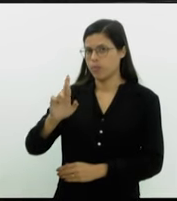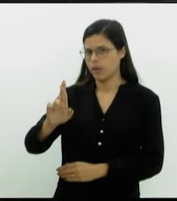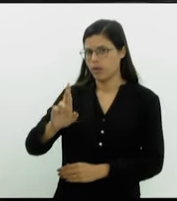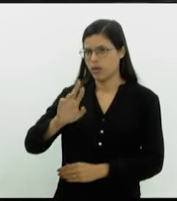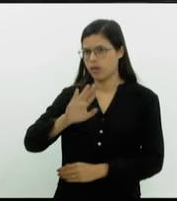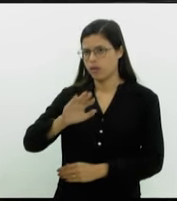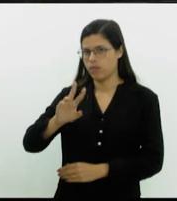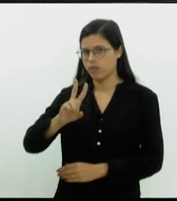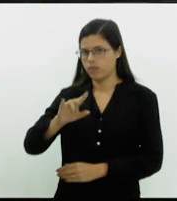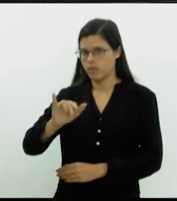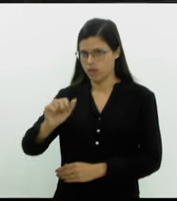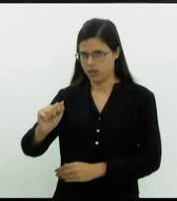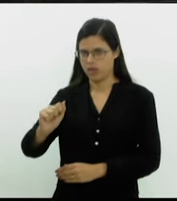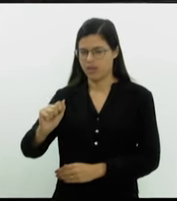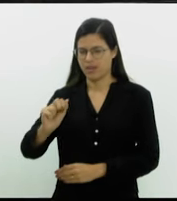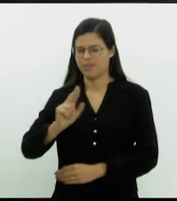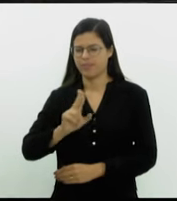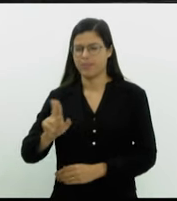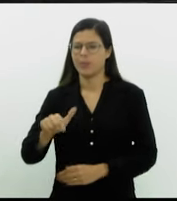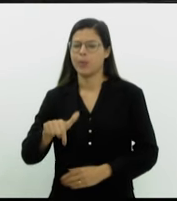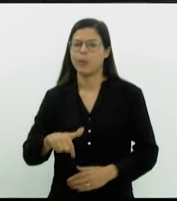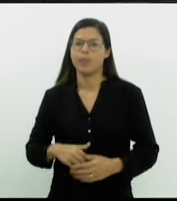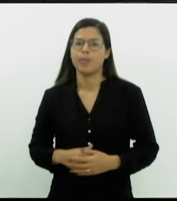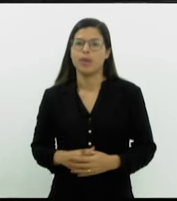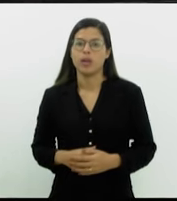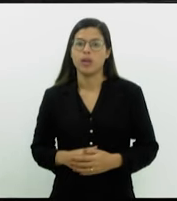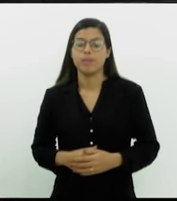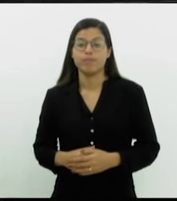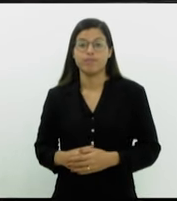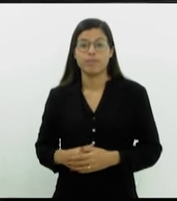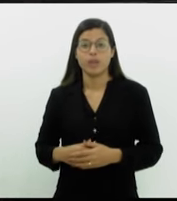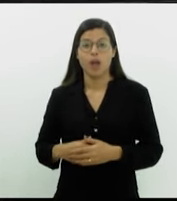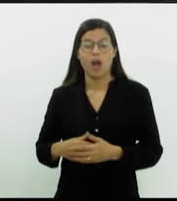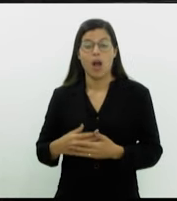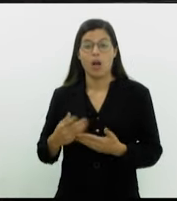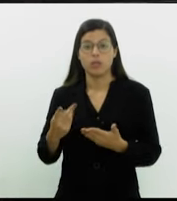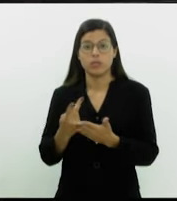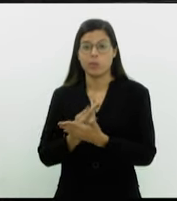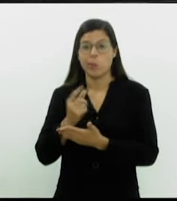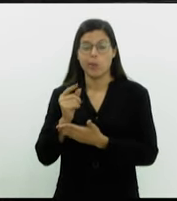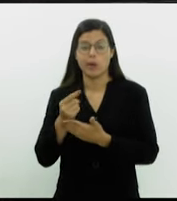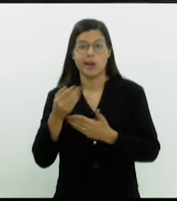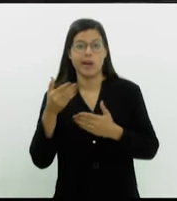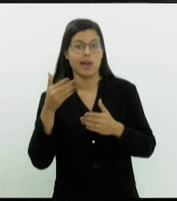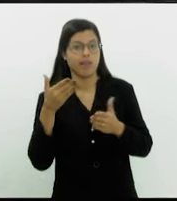que, recentemente, entrou na Justiça,